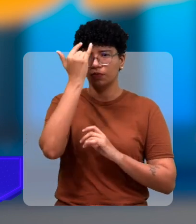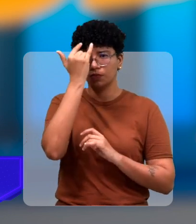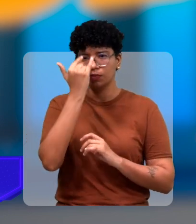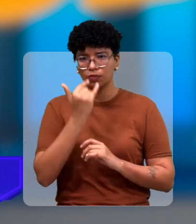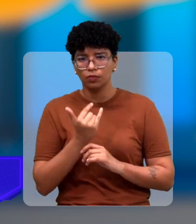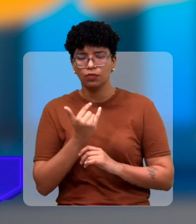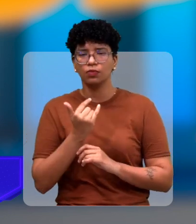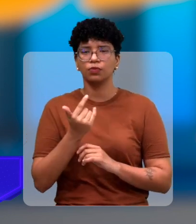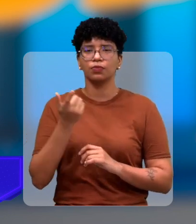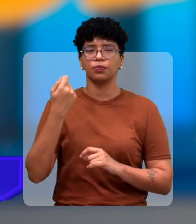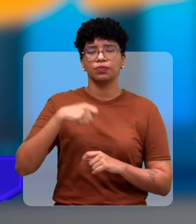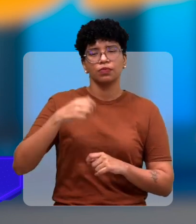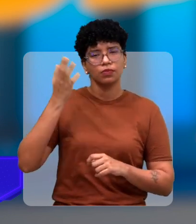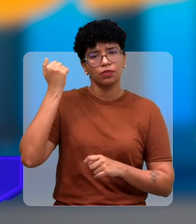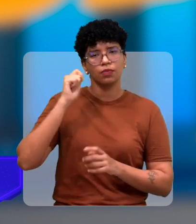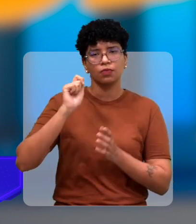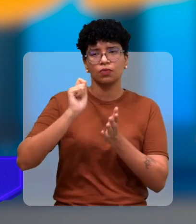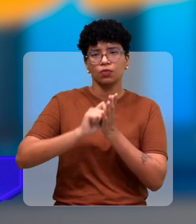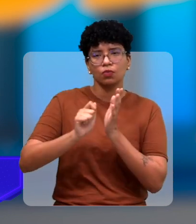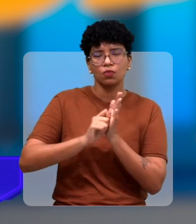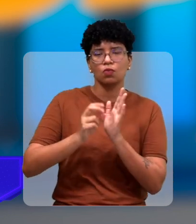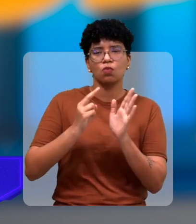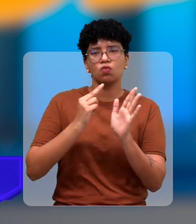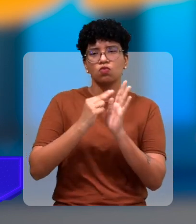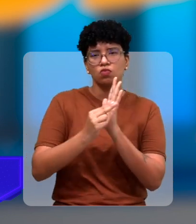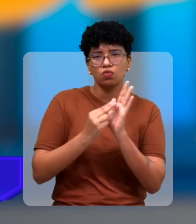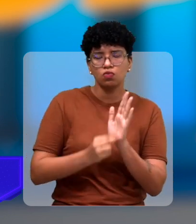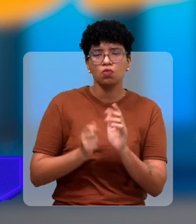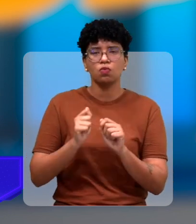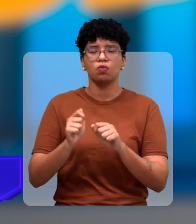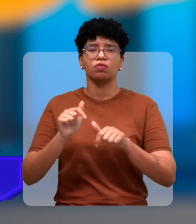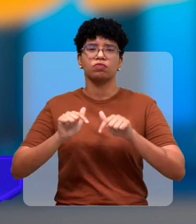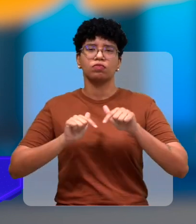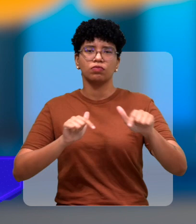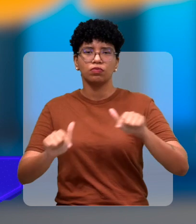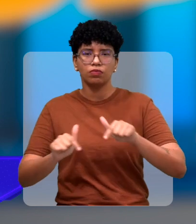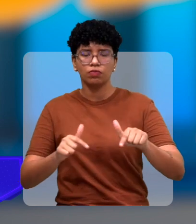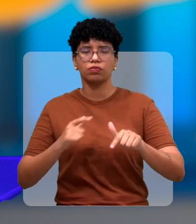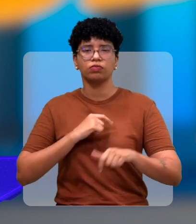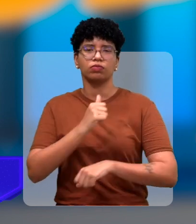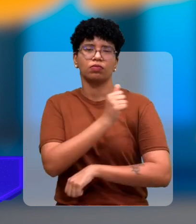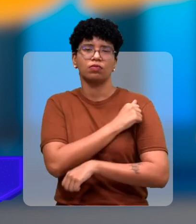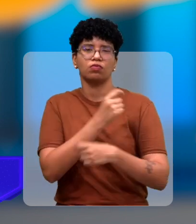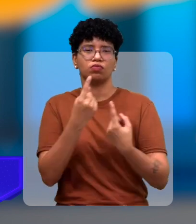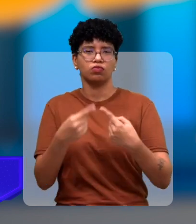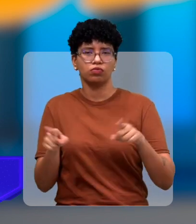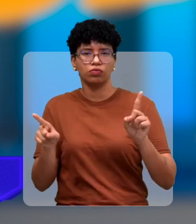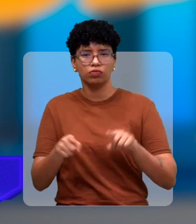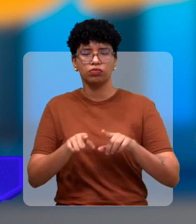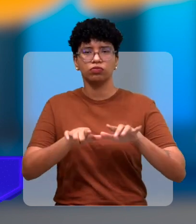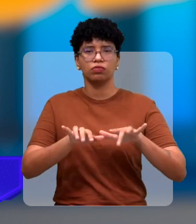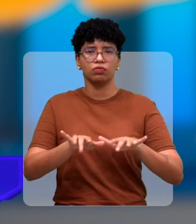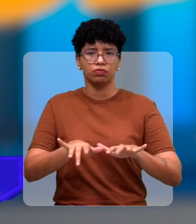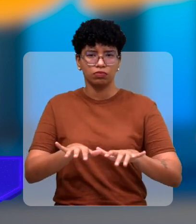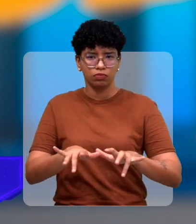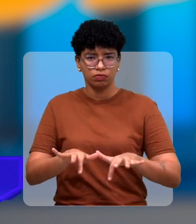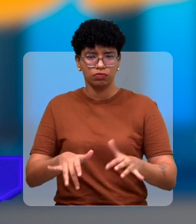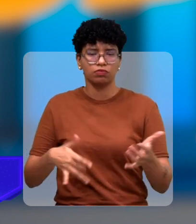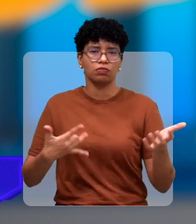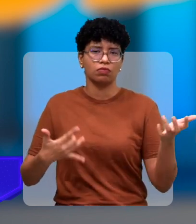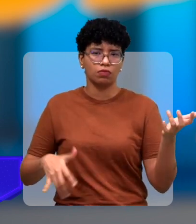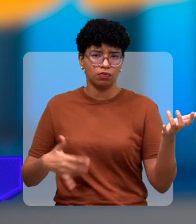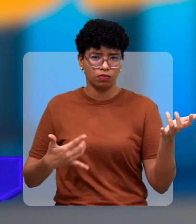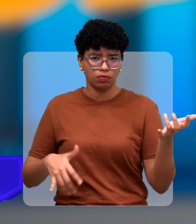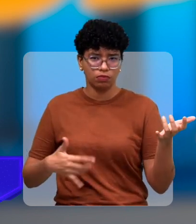que é para a pessoa cega aprender a escrever o seu nome, se tornar uma pessoa dependente. Nós temos aula de música, com teclado